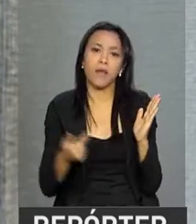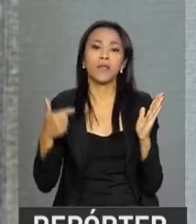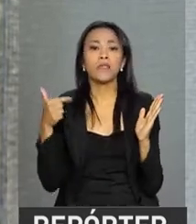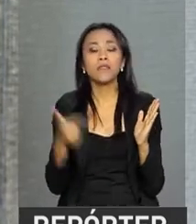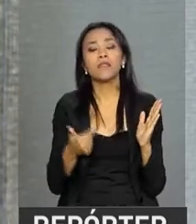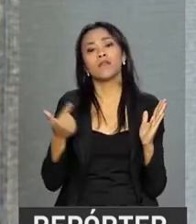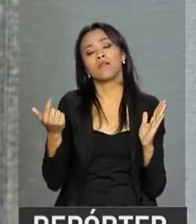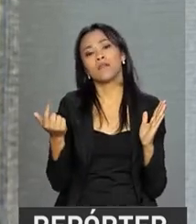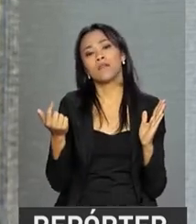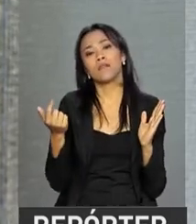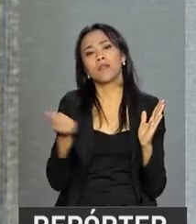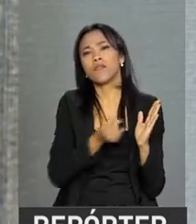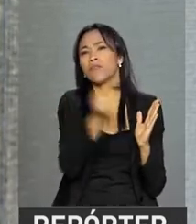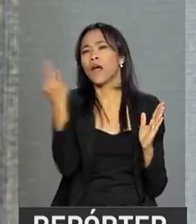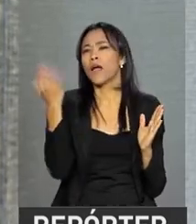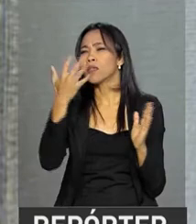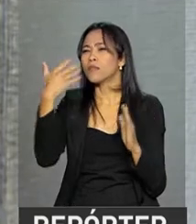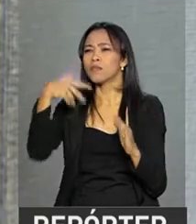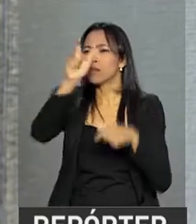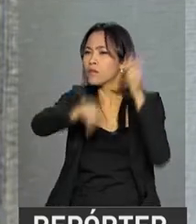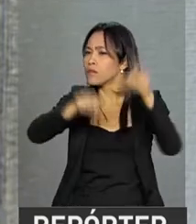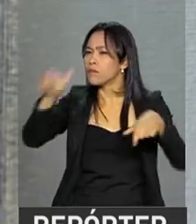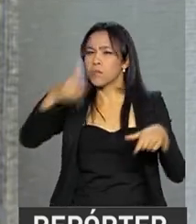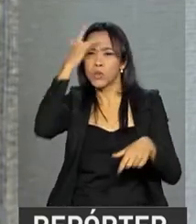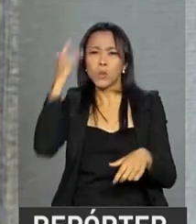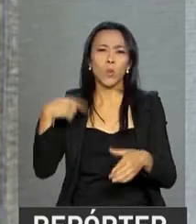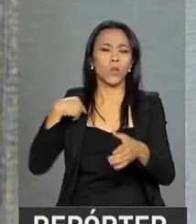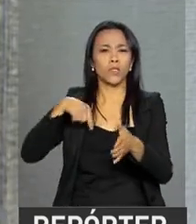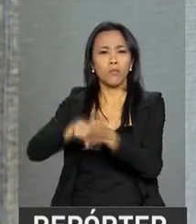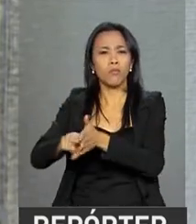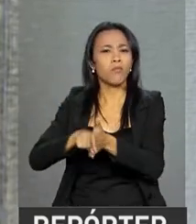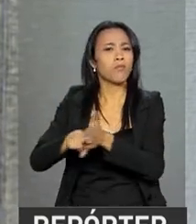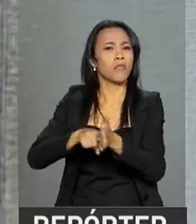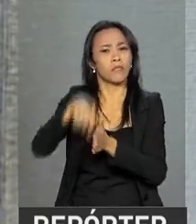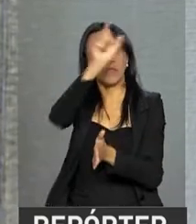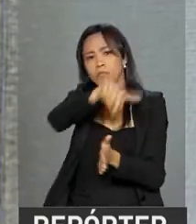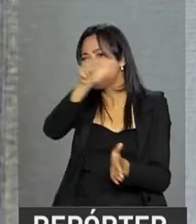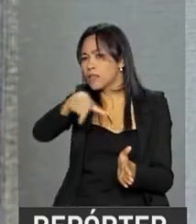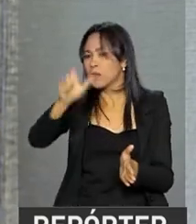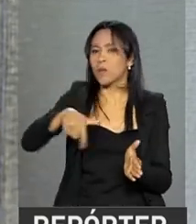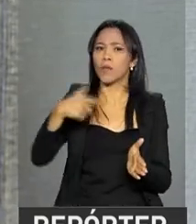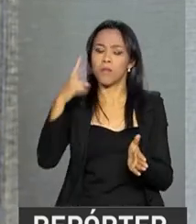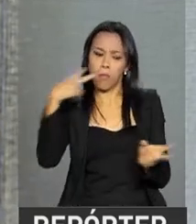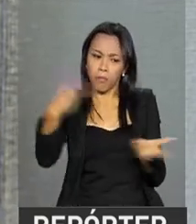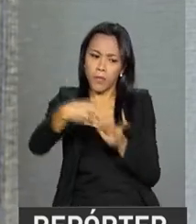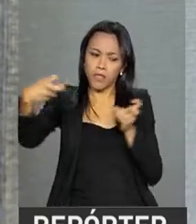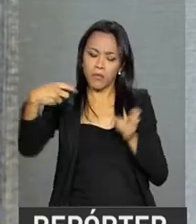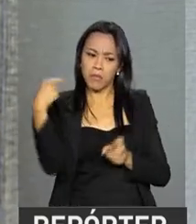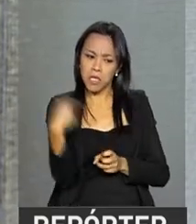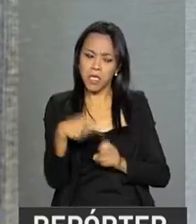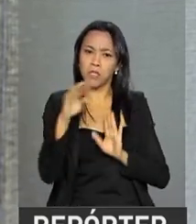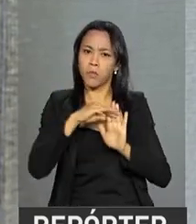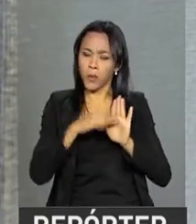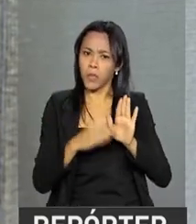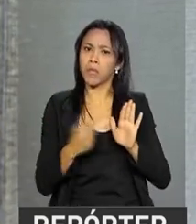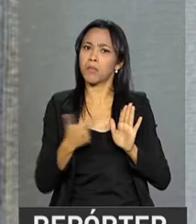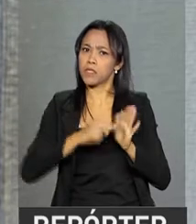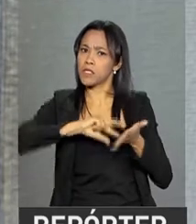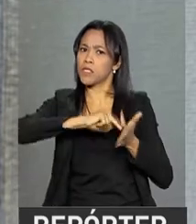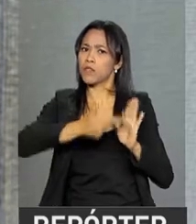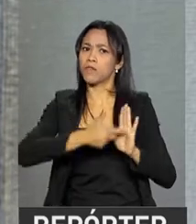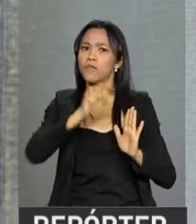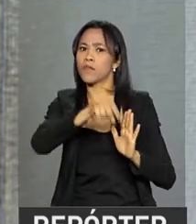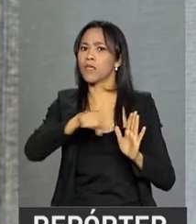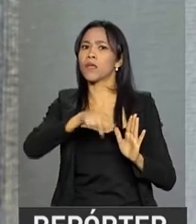muitas pessoas, especialistas, instituições, estão percebendo o quanto o programa Criança Feliz significa para as